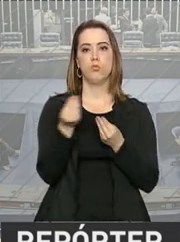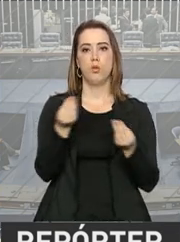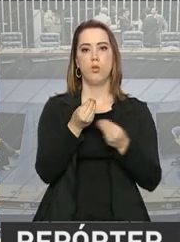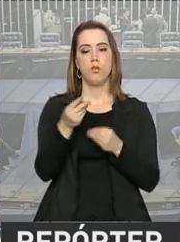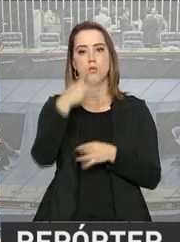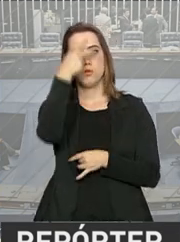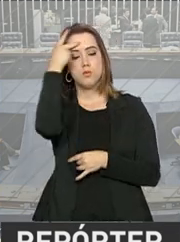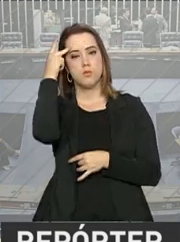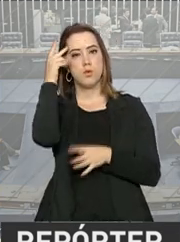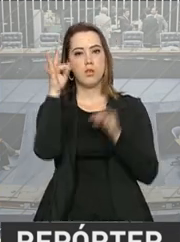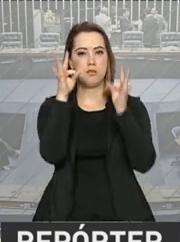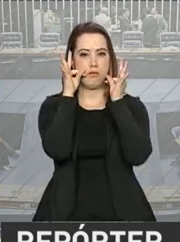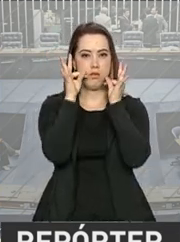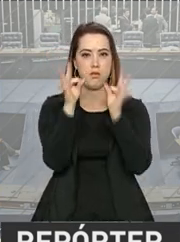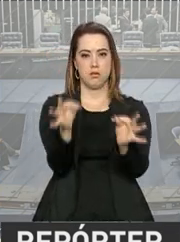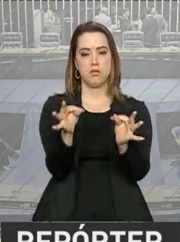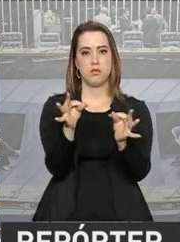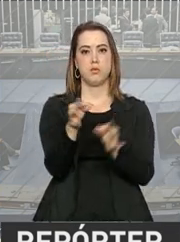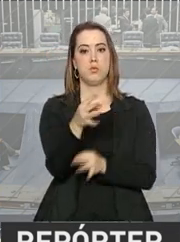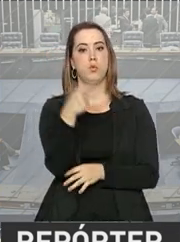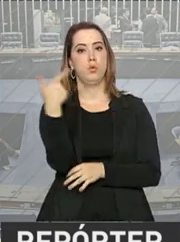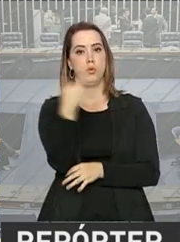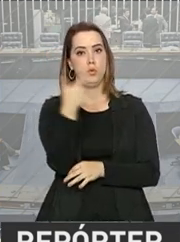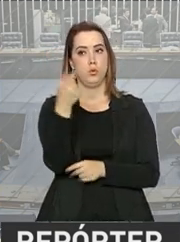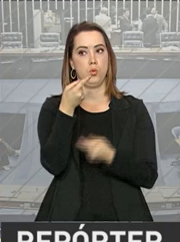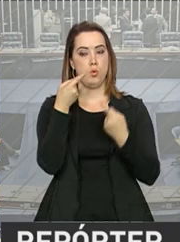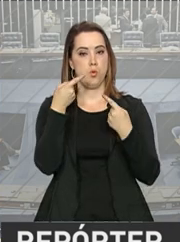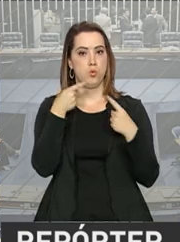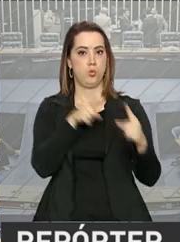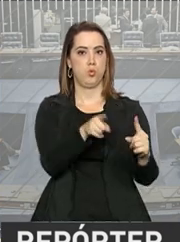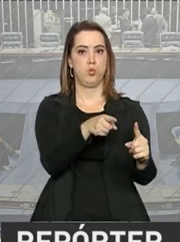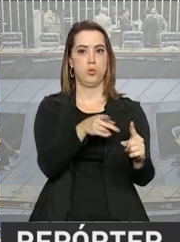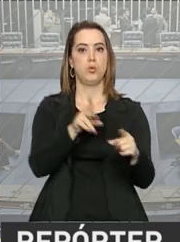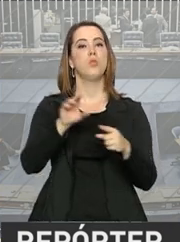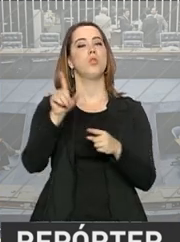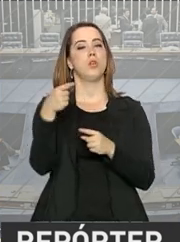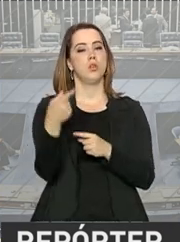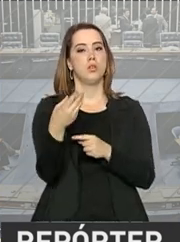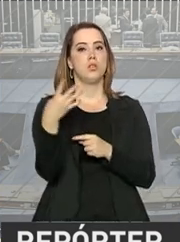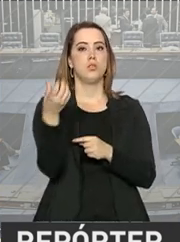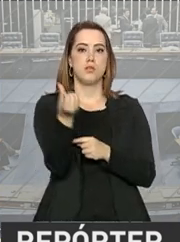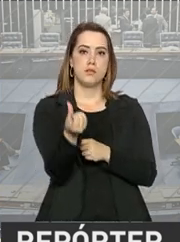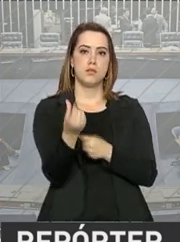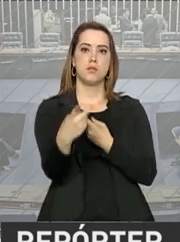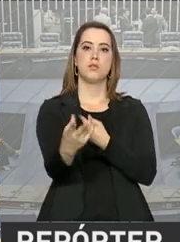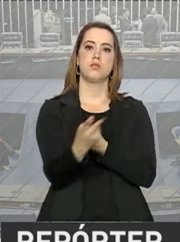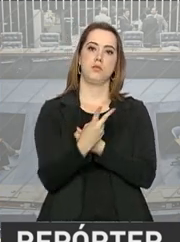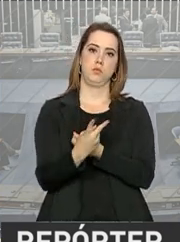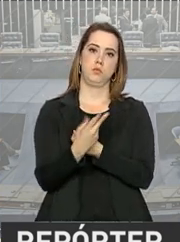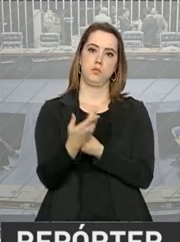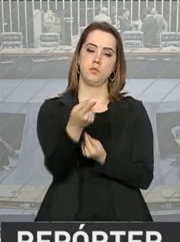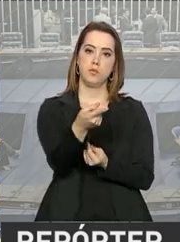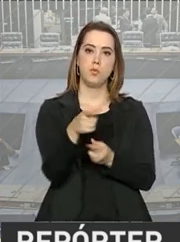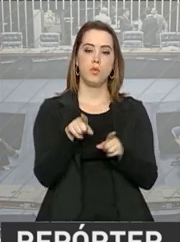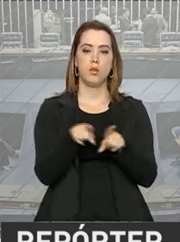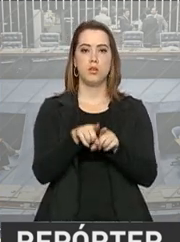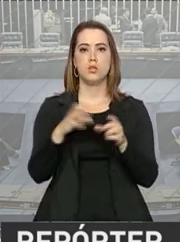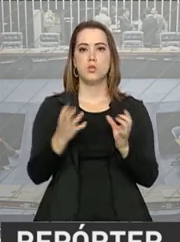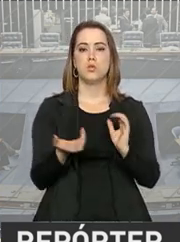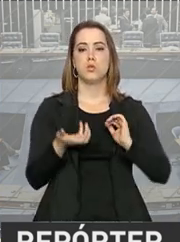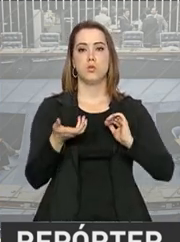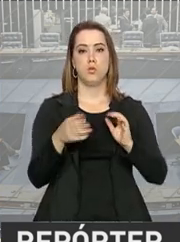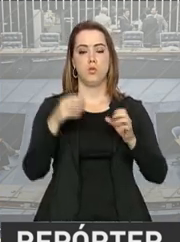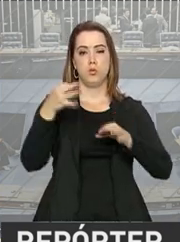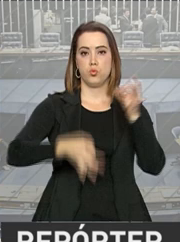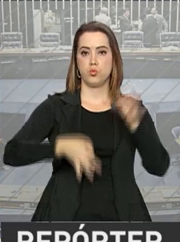Serão duas da acusação e seis da defesa. Segundo o presidente do STF, se necessário, as sessões nesses dois